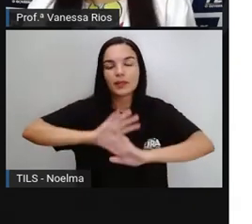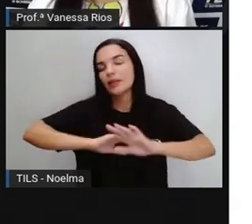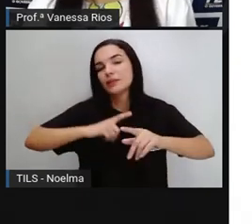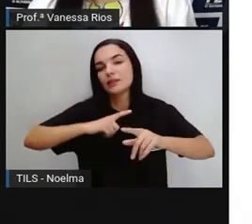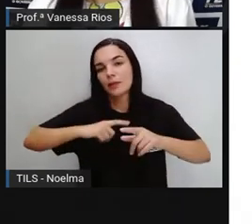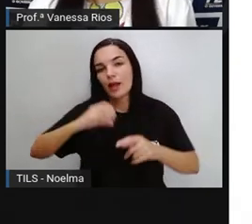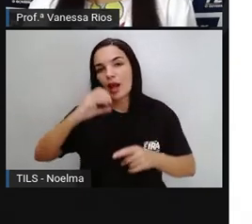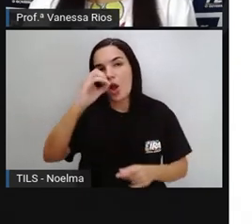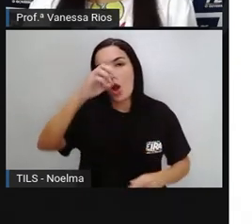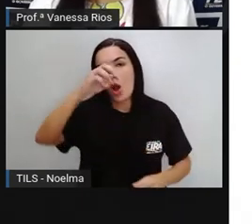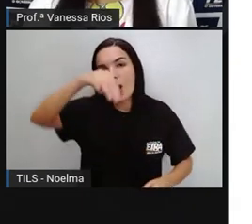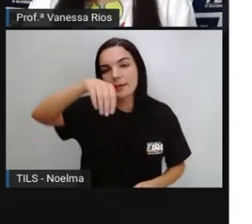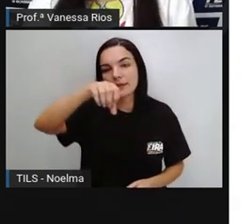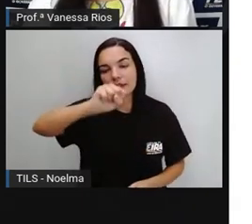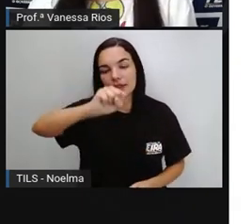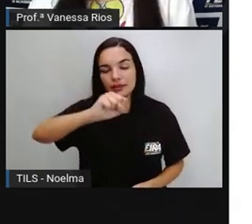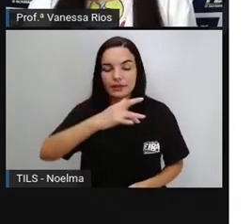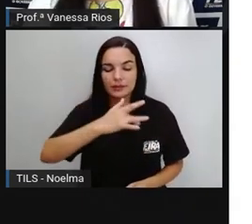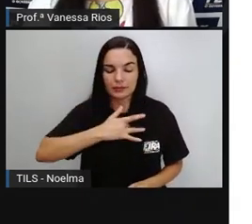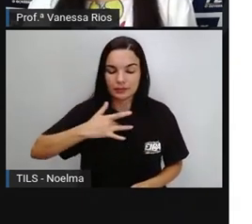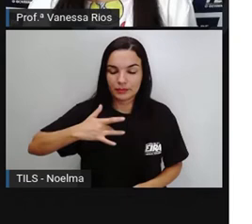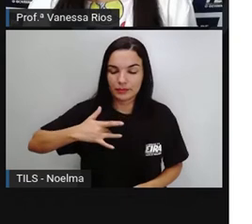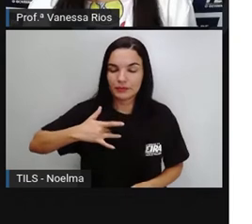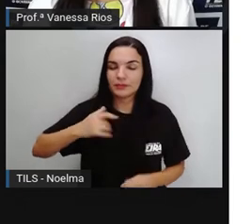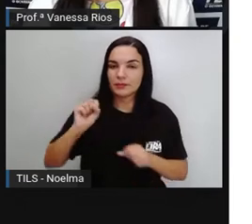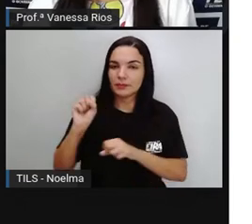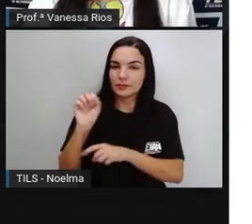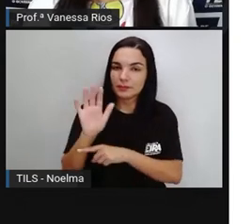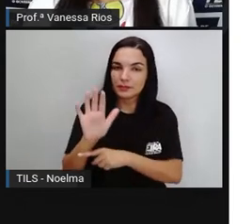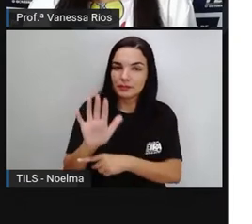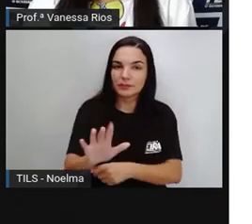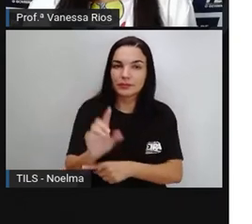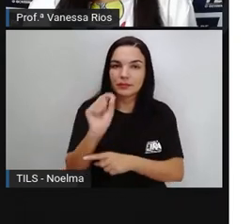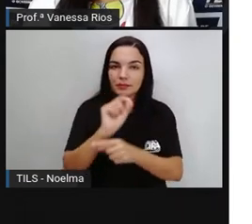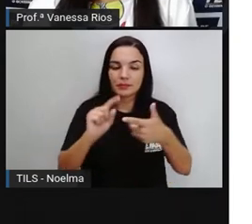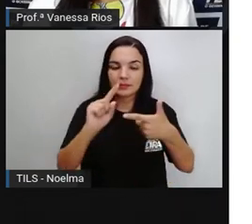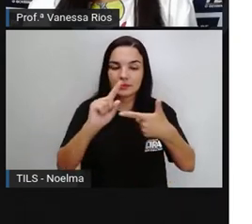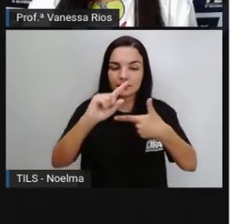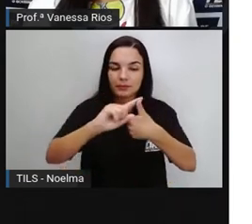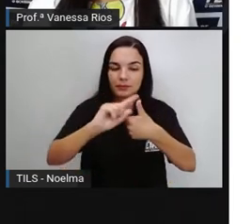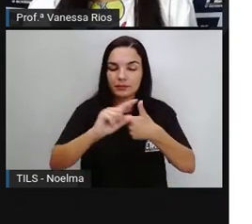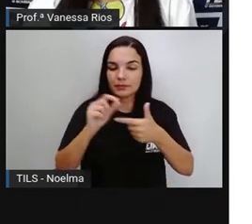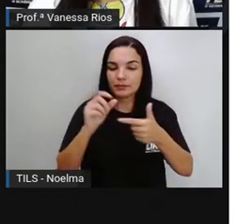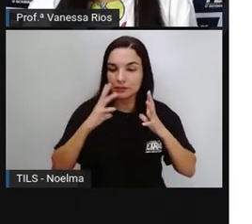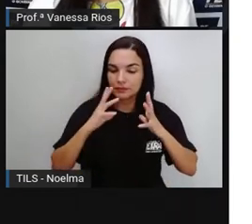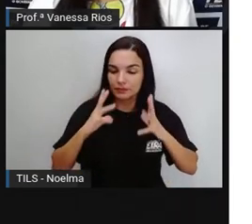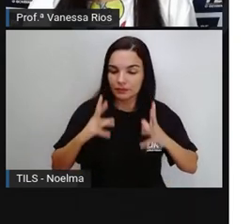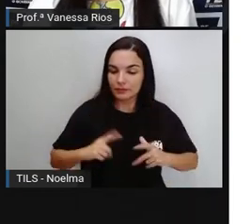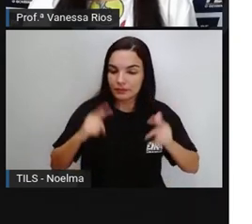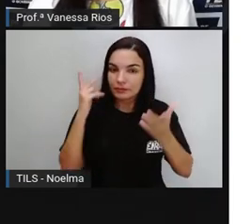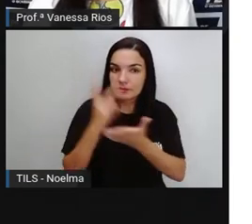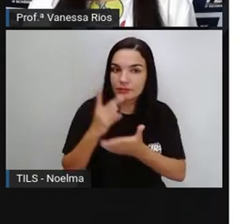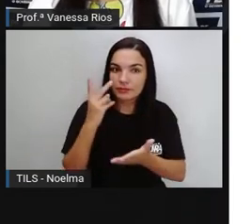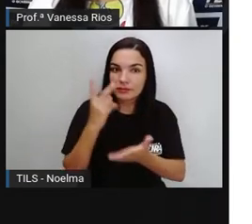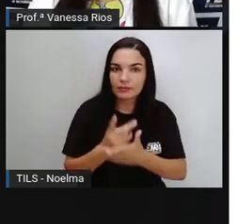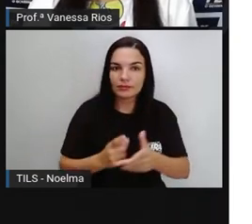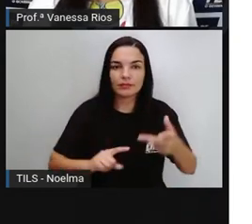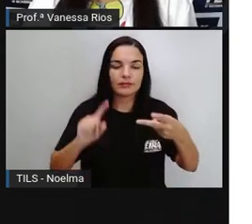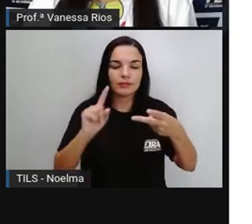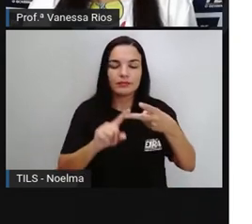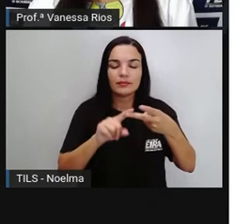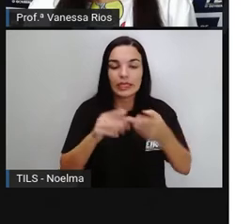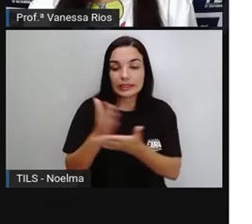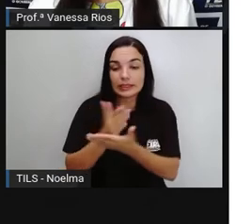Organização Mundial de Saúde. A primeira chave é manter a limpeza. A chave 2, separe alimentos